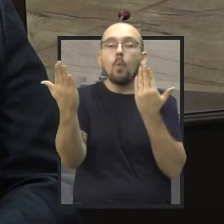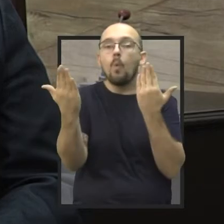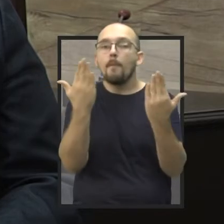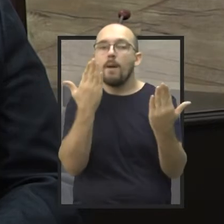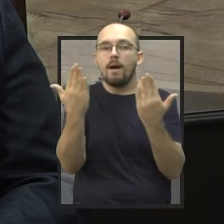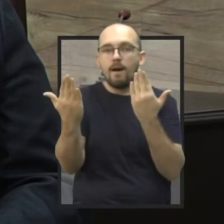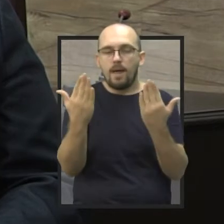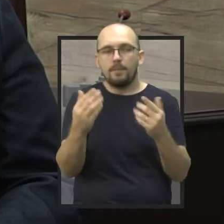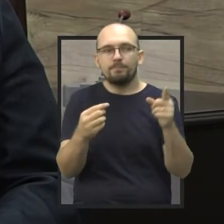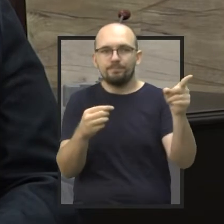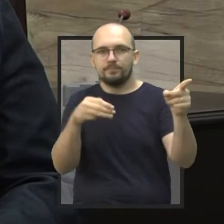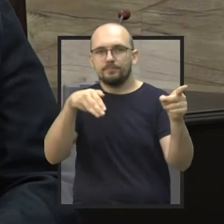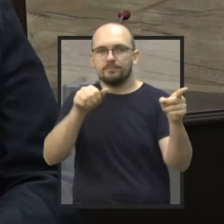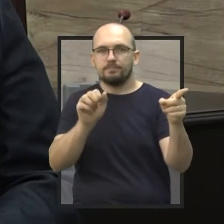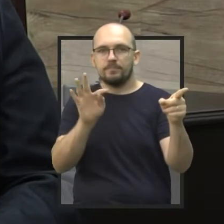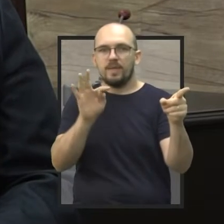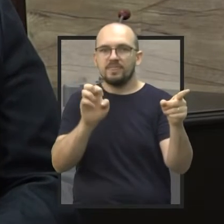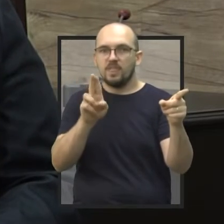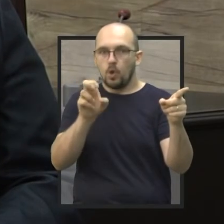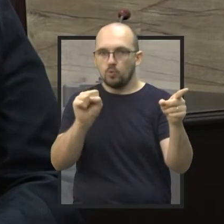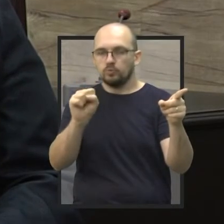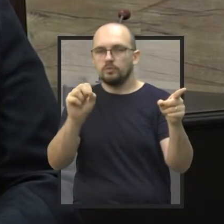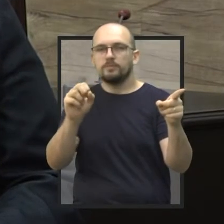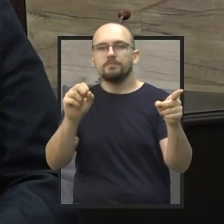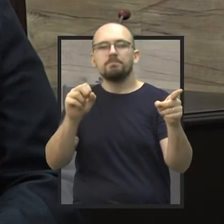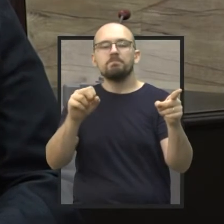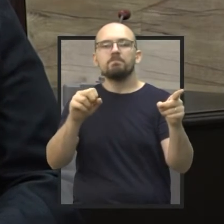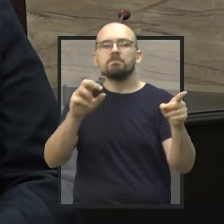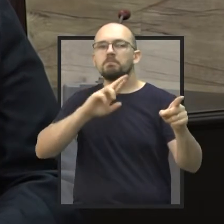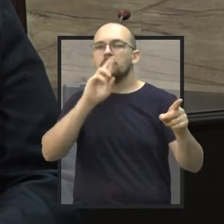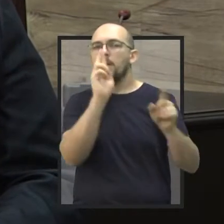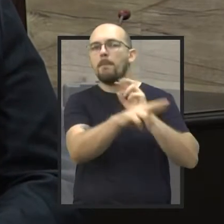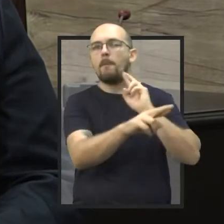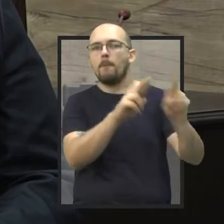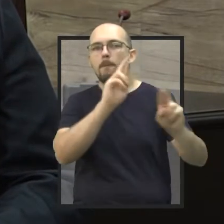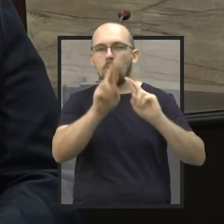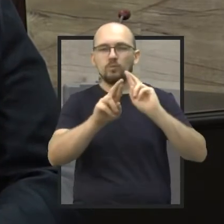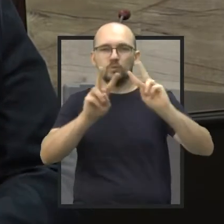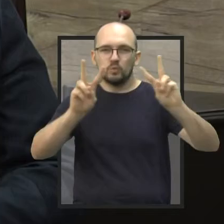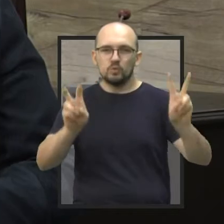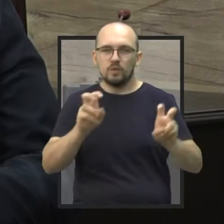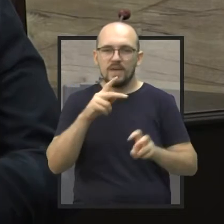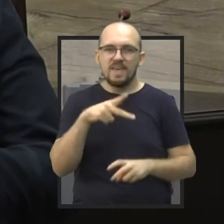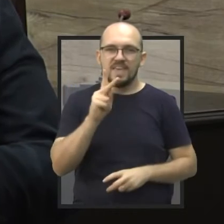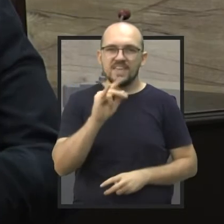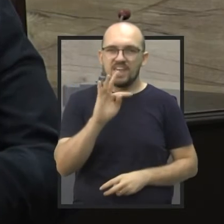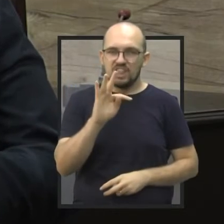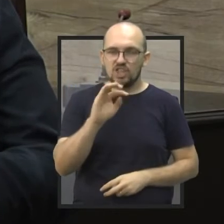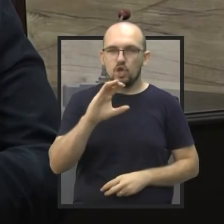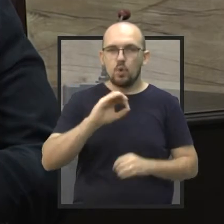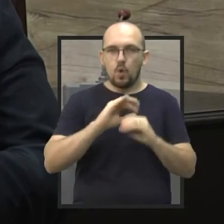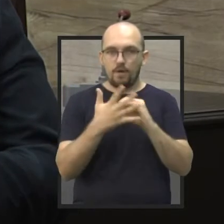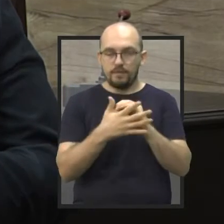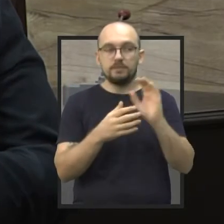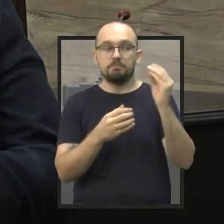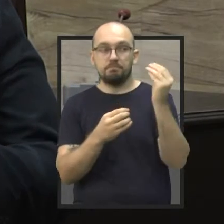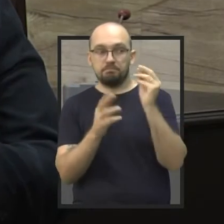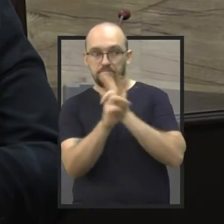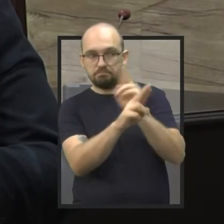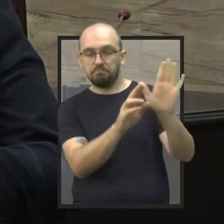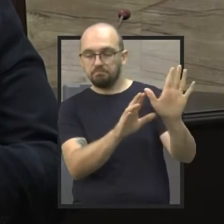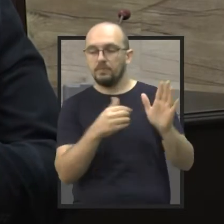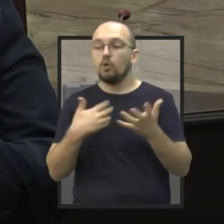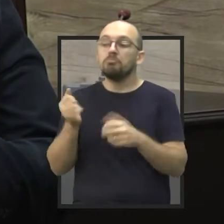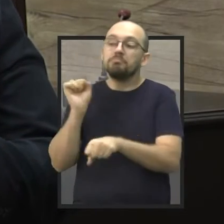de requerimento que o Matheus recebeu de perguntas sobre o kit COVID. Então, nesse caso, eu quero aguardar a resposta sobre a